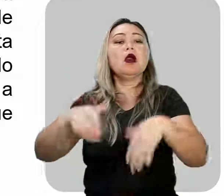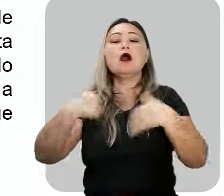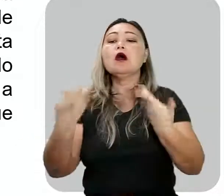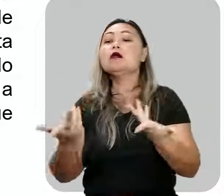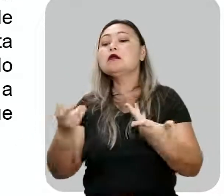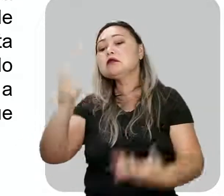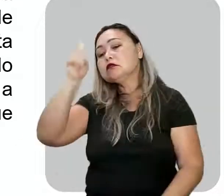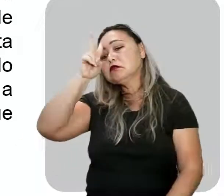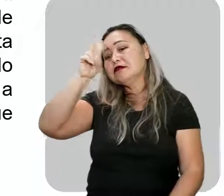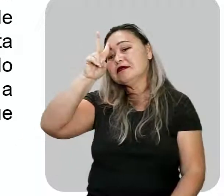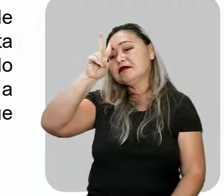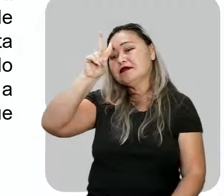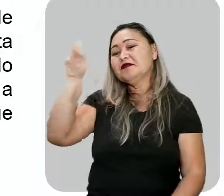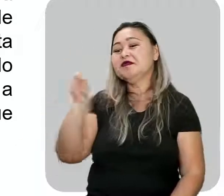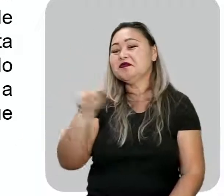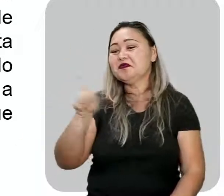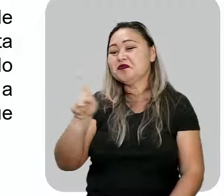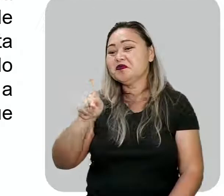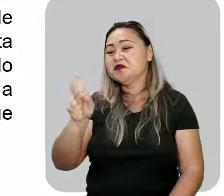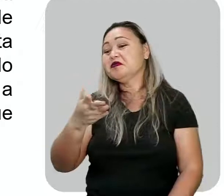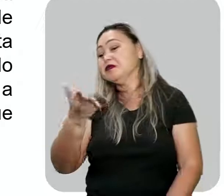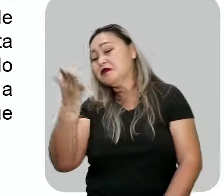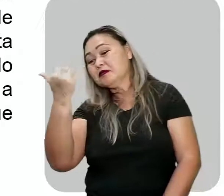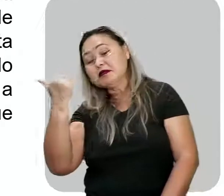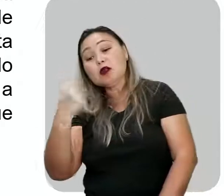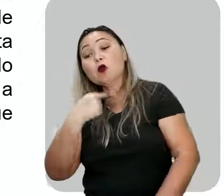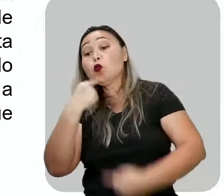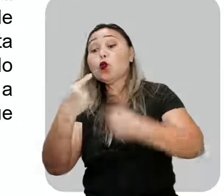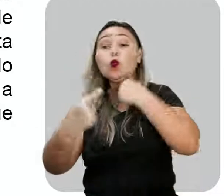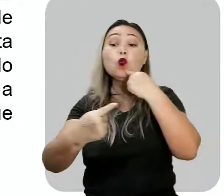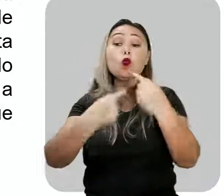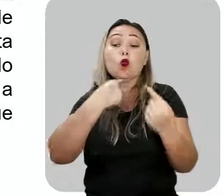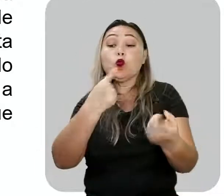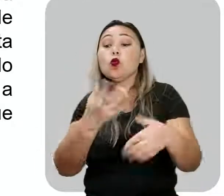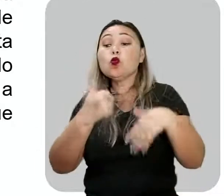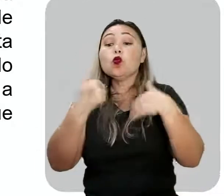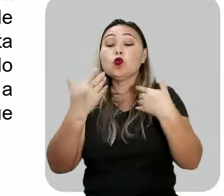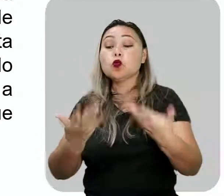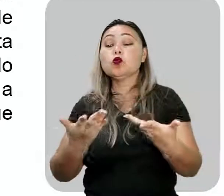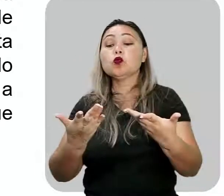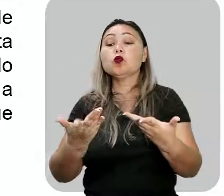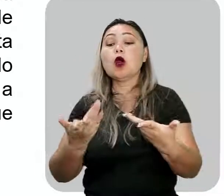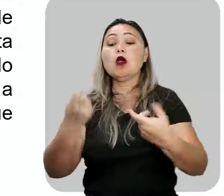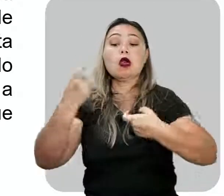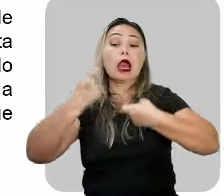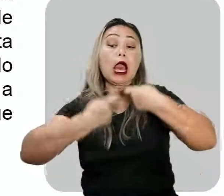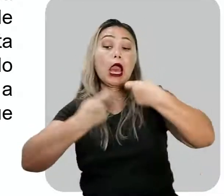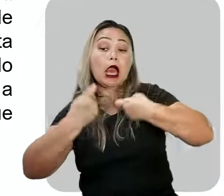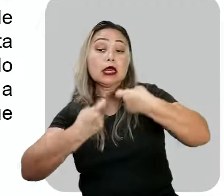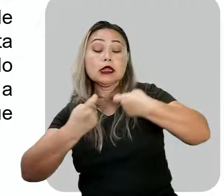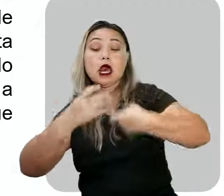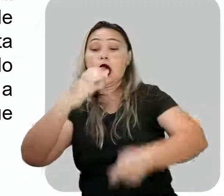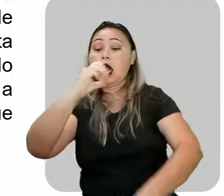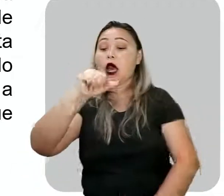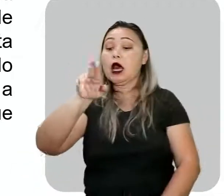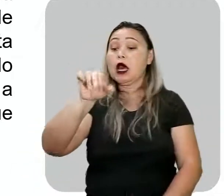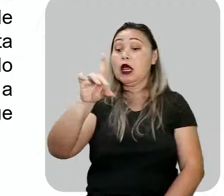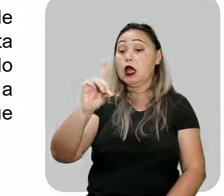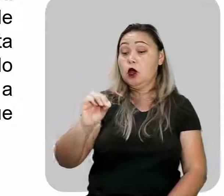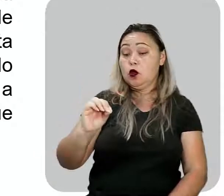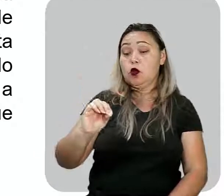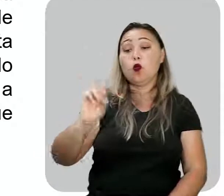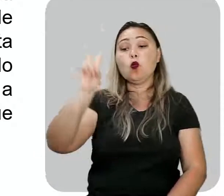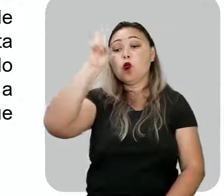professor de história... Também. ...que vai tirar dúvida de vocês, dessa questão aí, da guerra de Canudos.